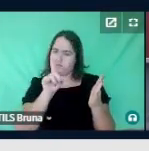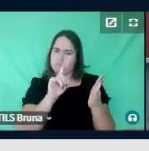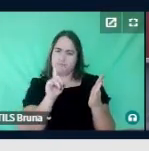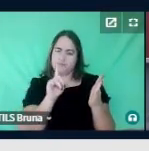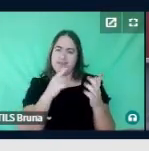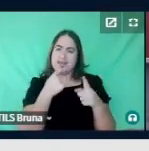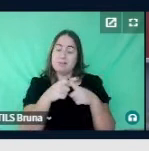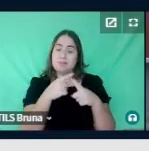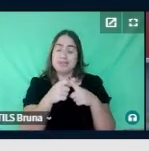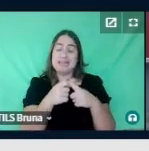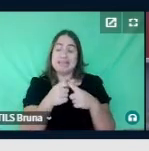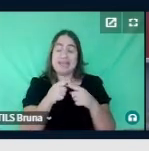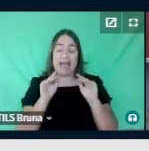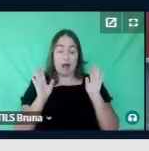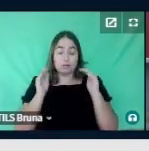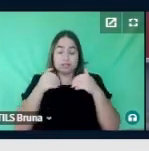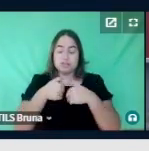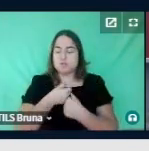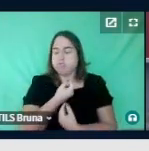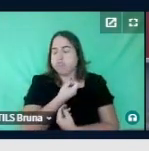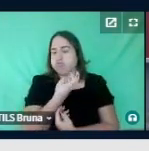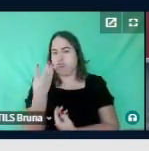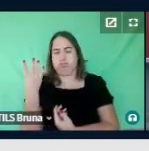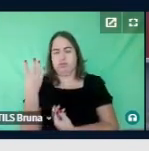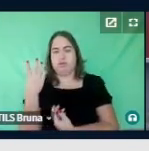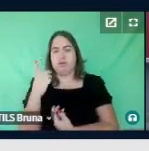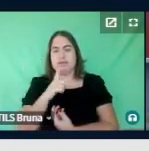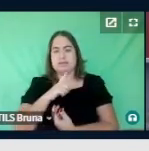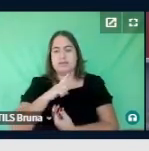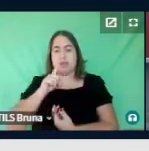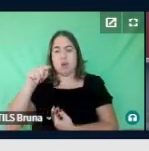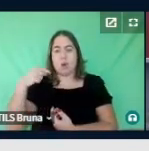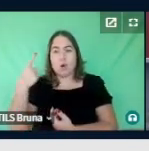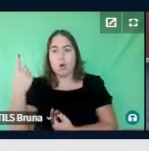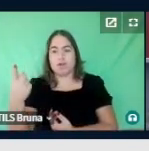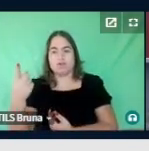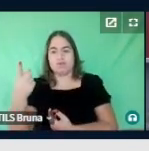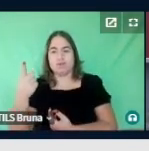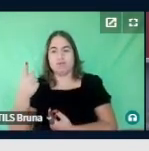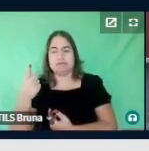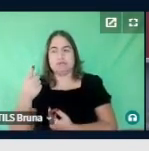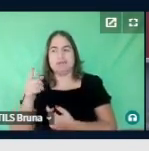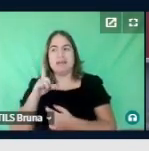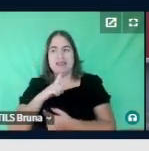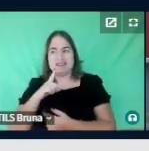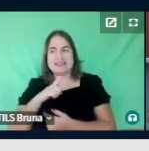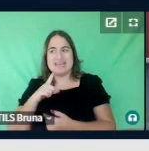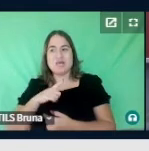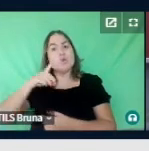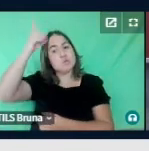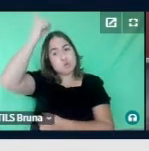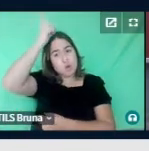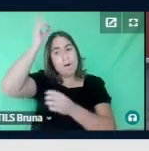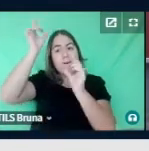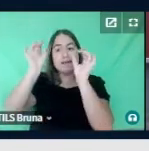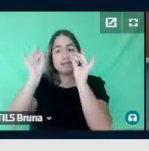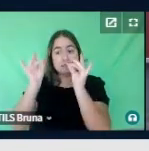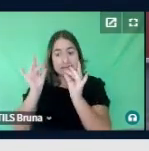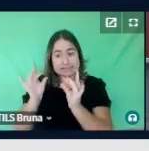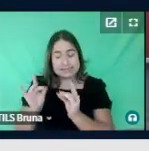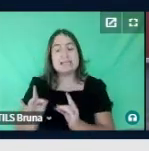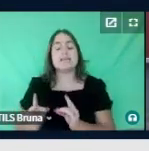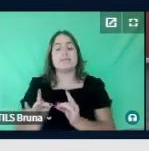porque muitos autistas que têm síndrome de savão, que são aqueles talentos específicos,